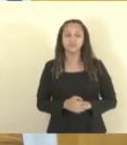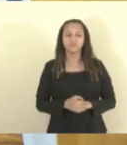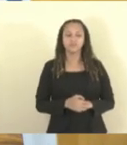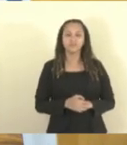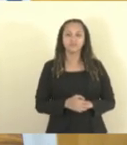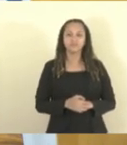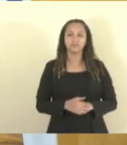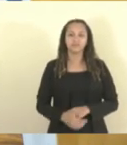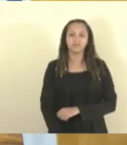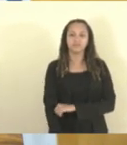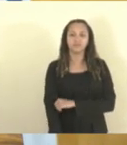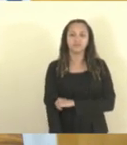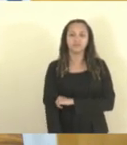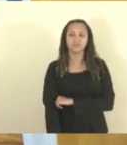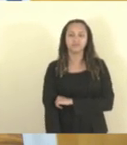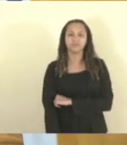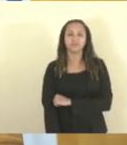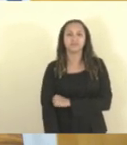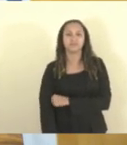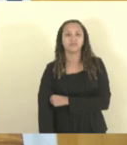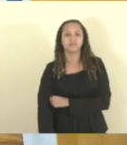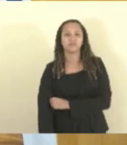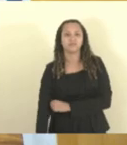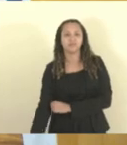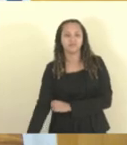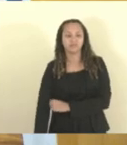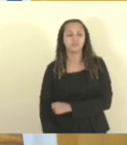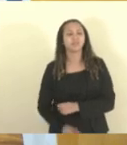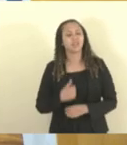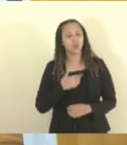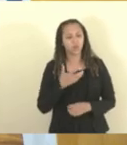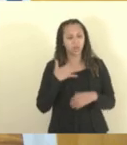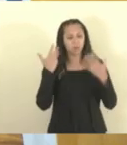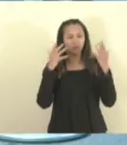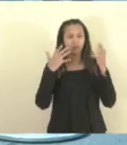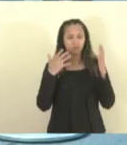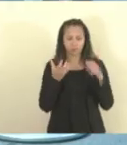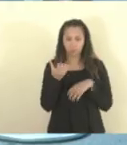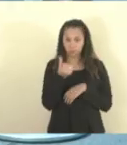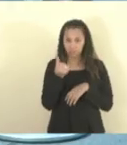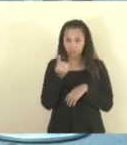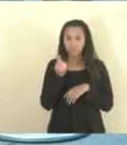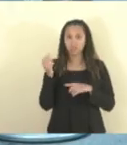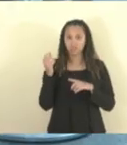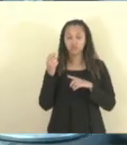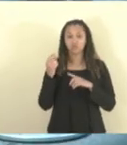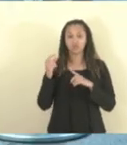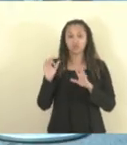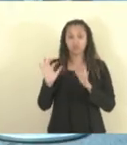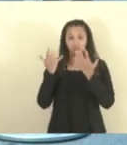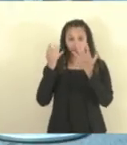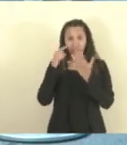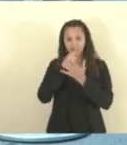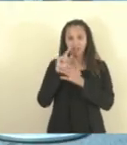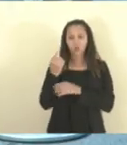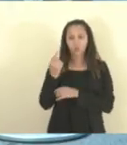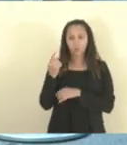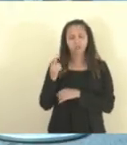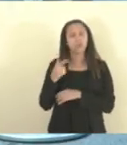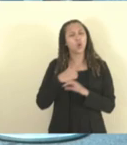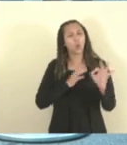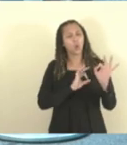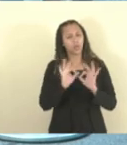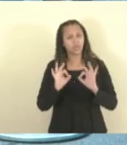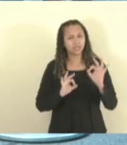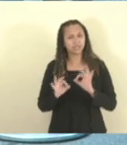Deputado Mazin, queria parabenizar pelo sexto Liquida Goiabeiras, realmente um evento extraordinário, muito bem organizado, estive lá